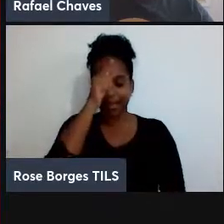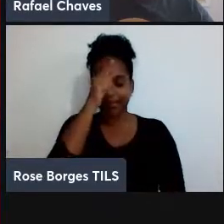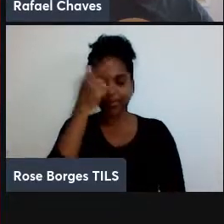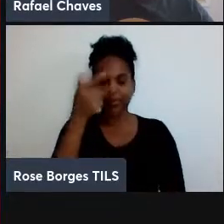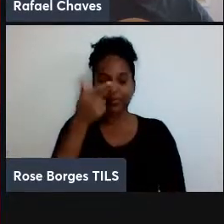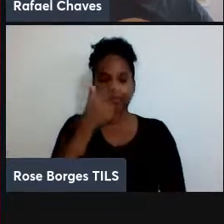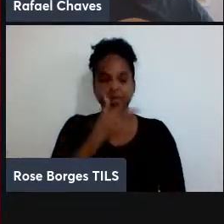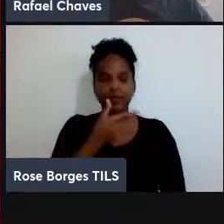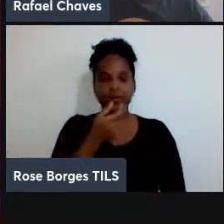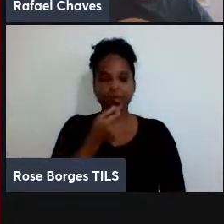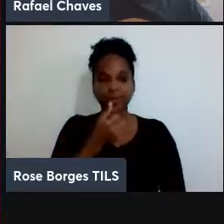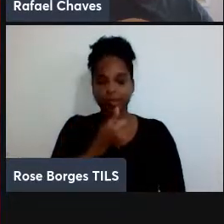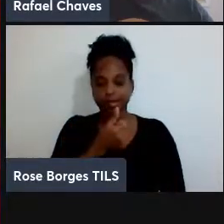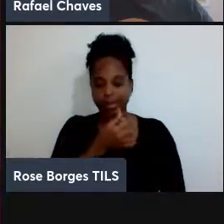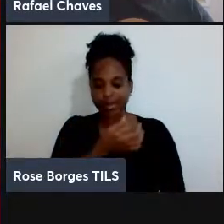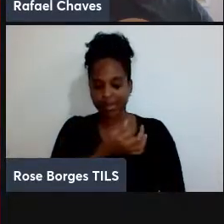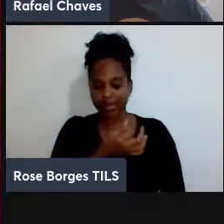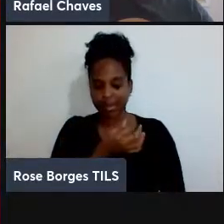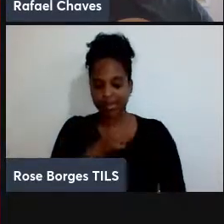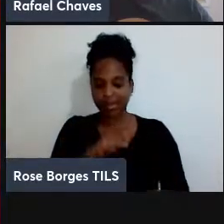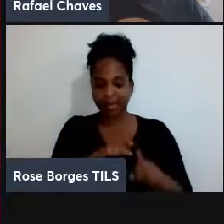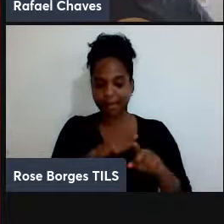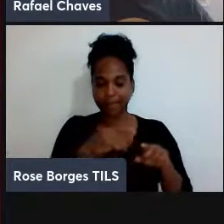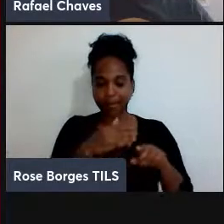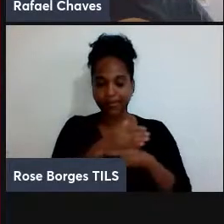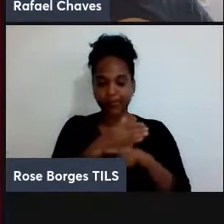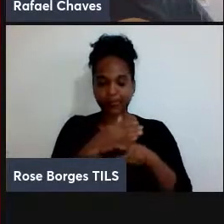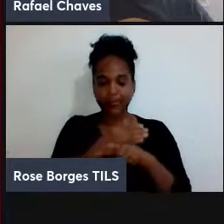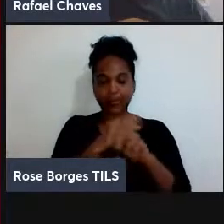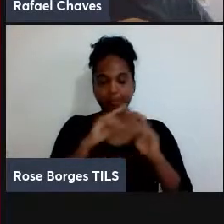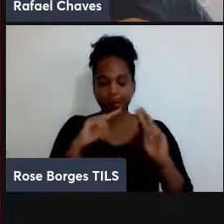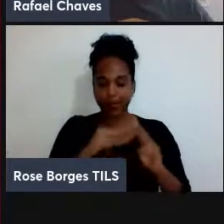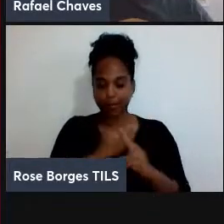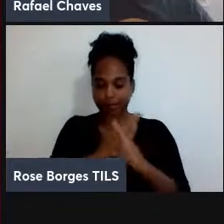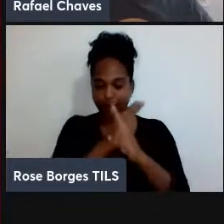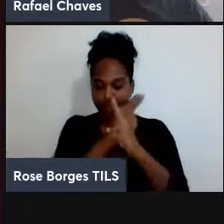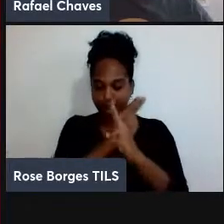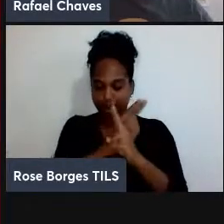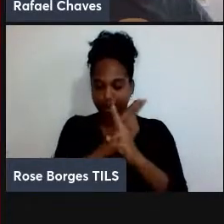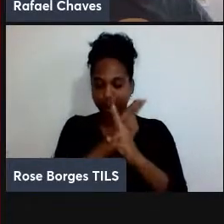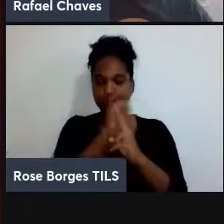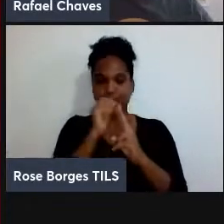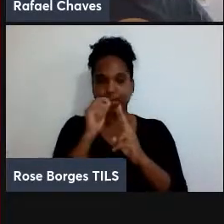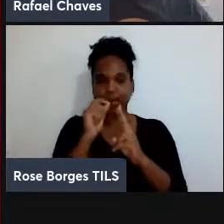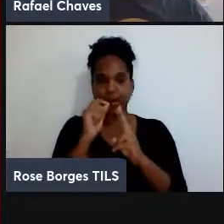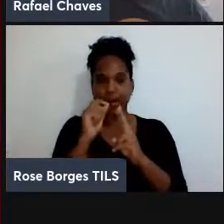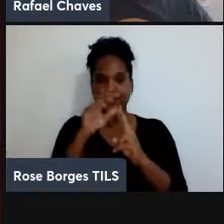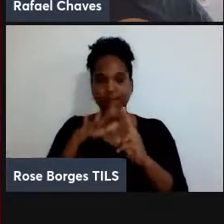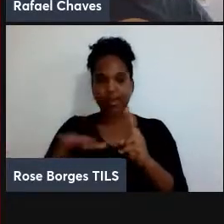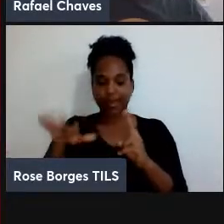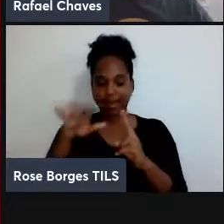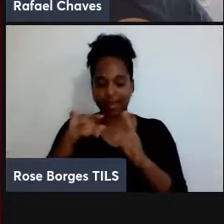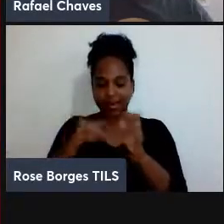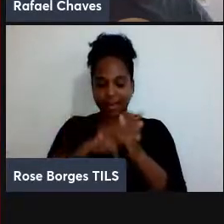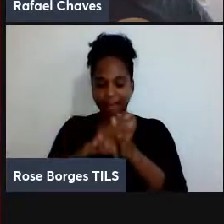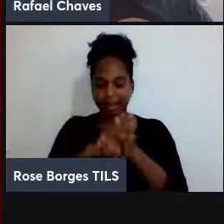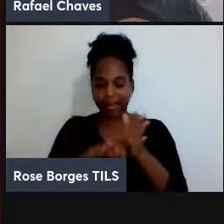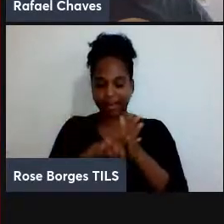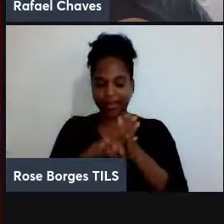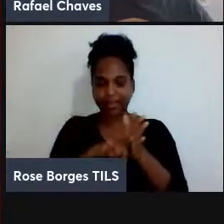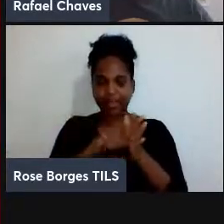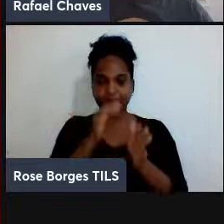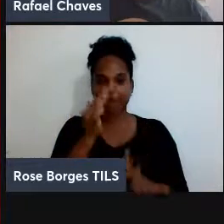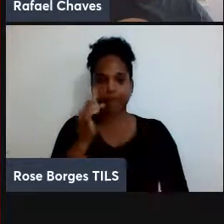ingressou na UFRN. A sua área de pesquisa são os fundamentos da mecânica quântica e informação quântica,